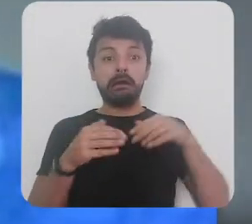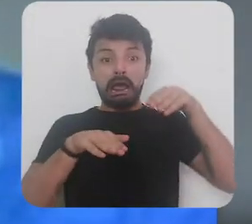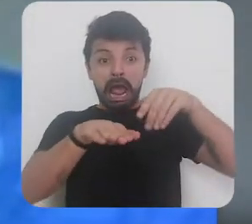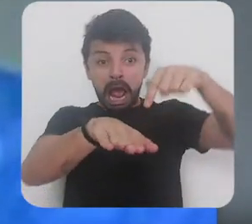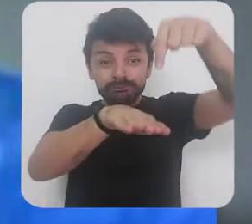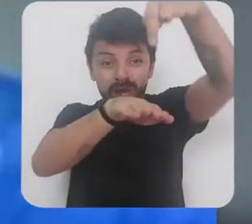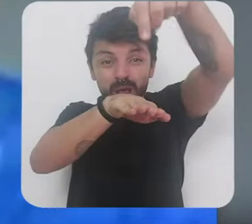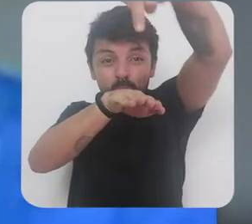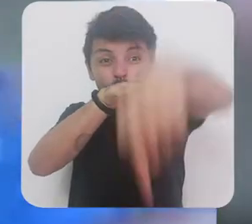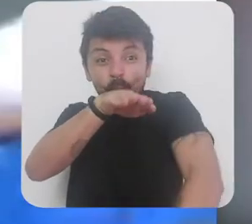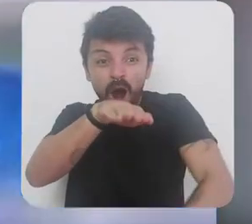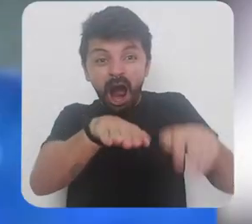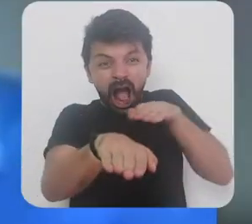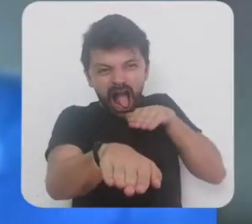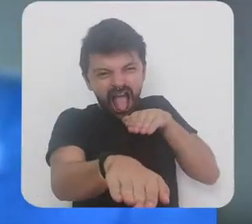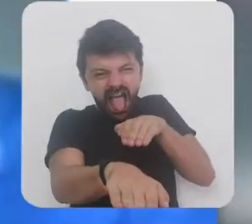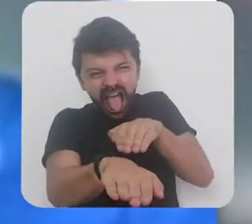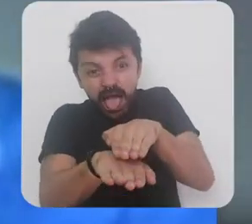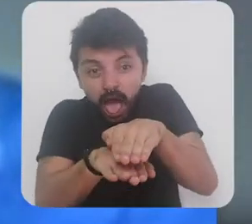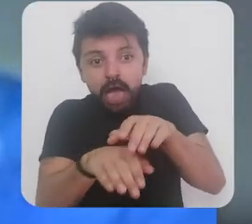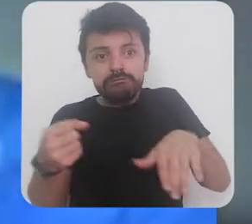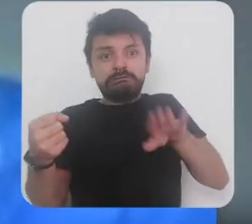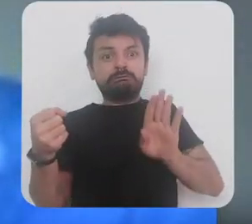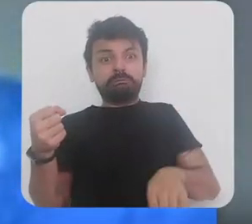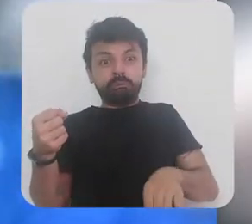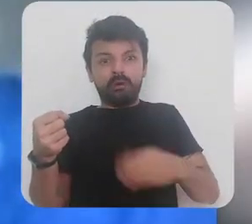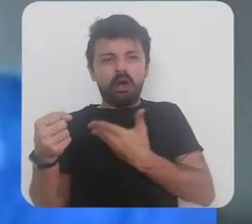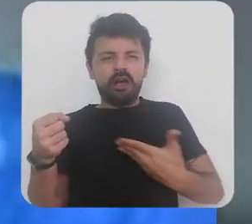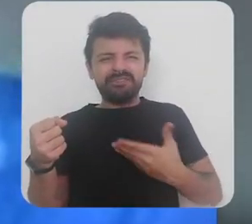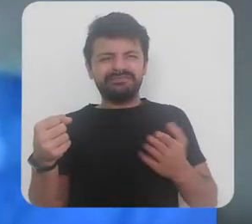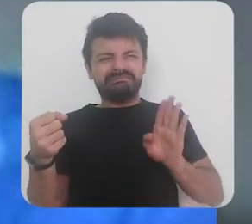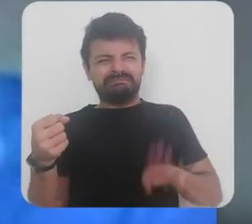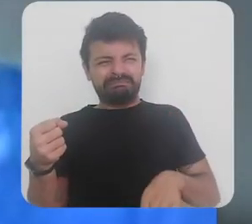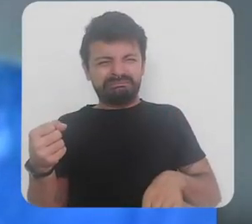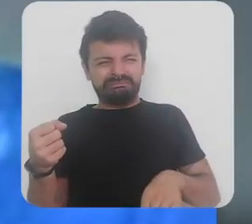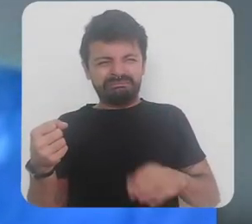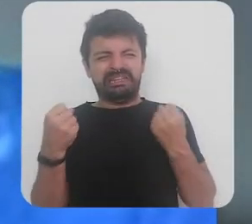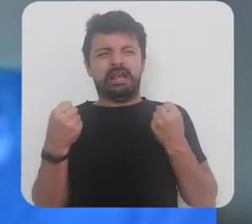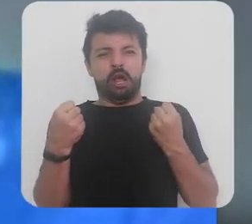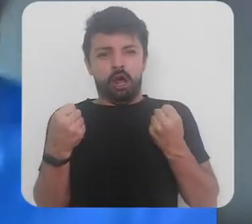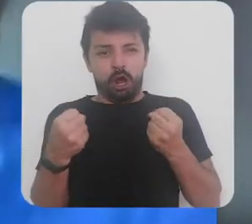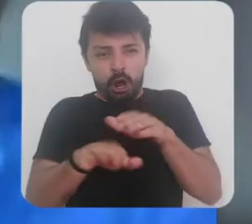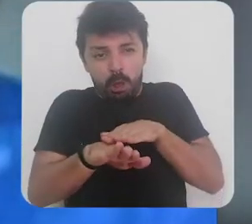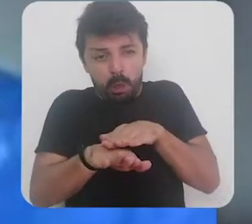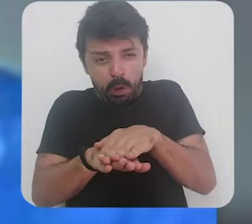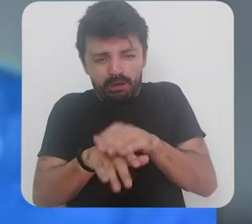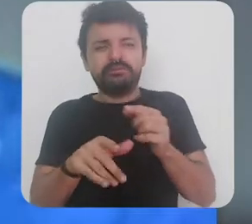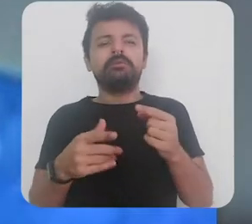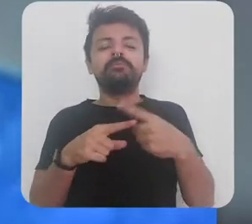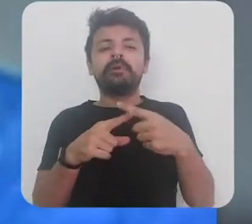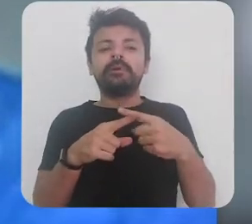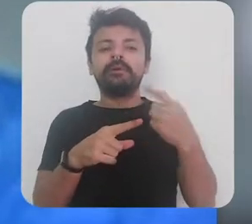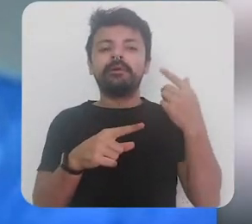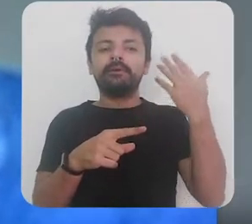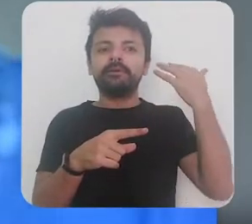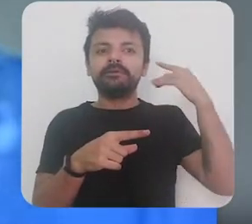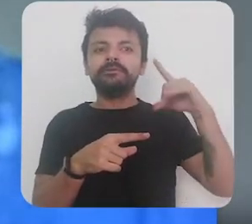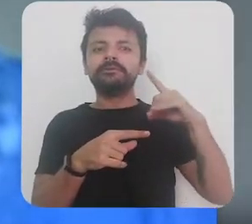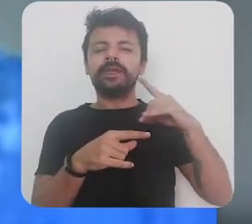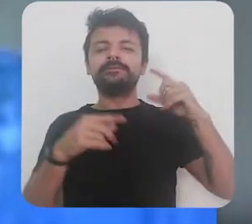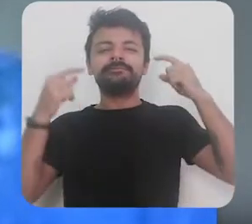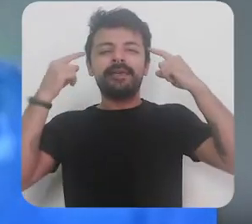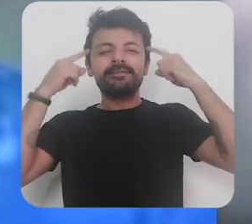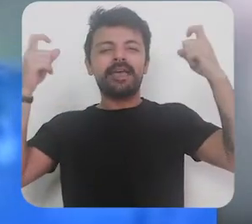está tendo que botar o pé no freio de tudo quanto é largo abrir mão de todos esses conceitos que eram